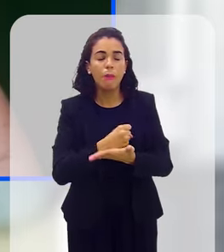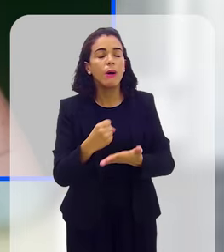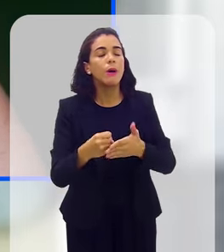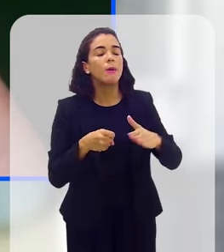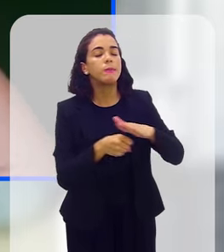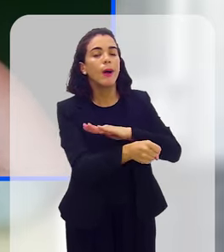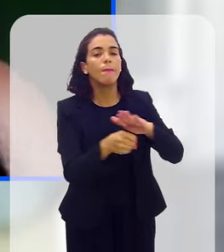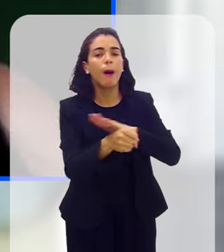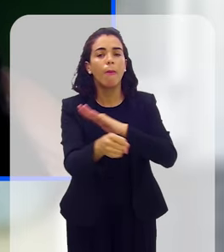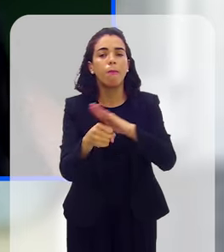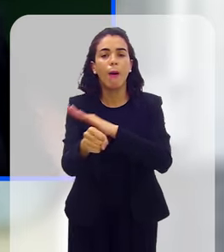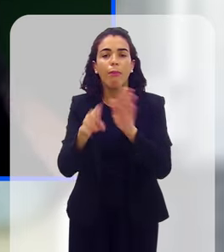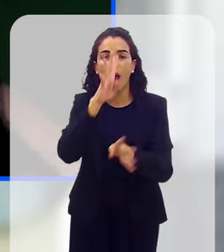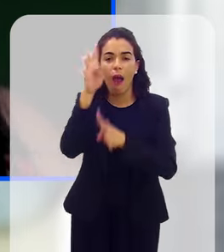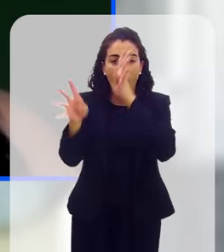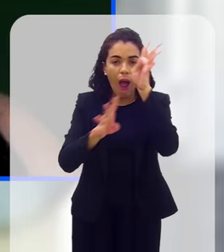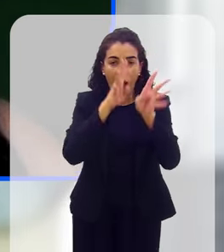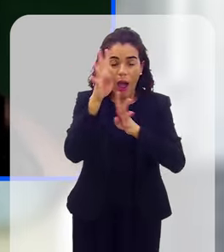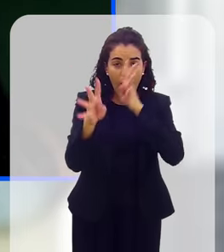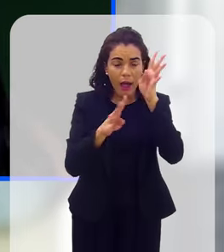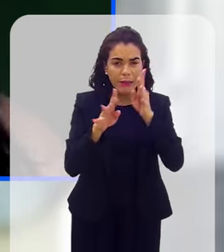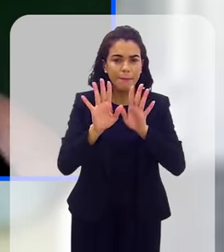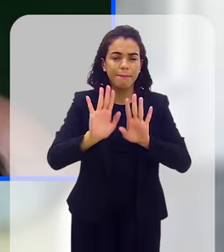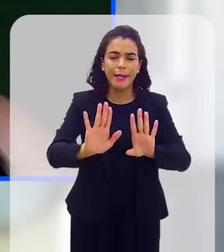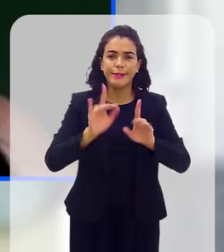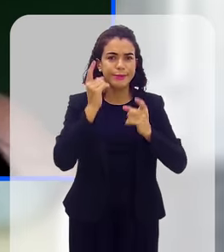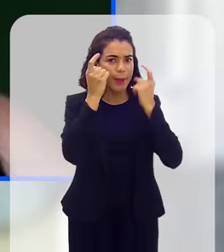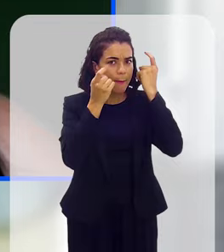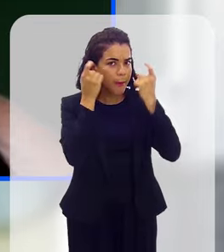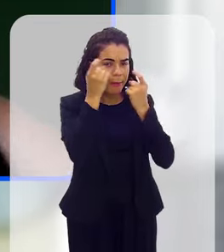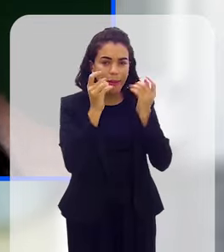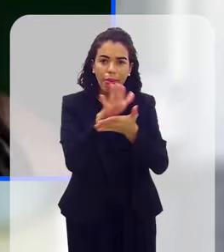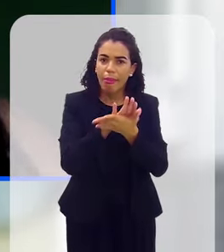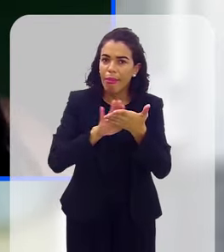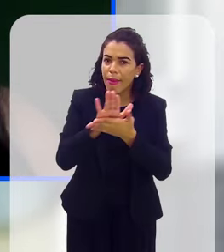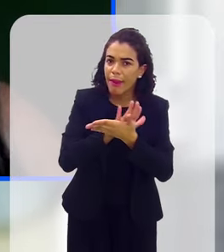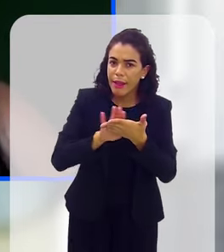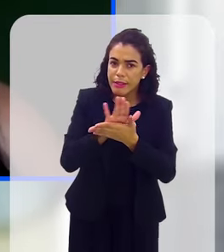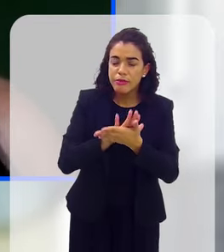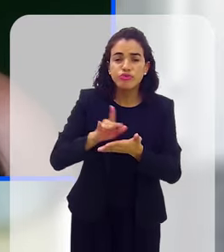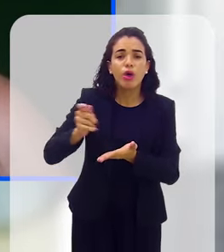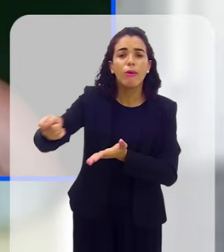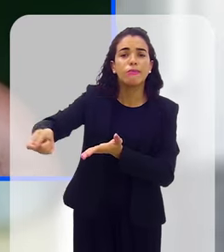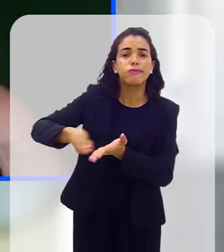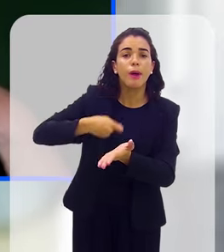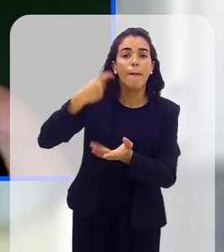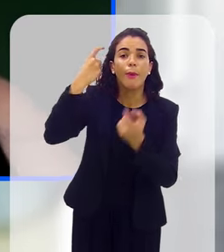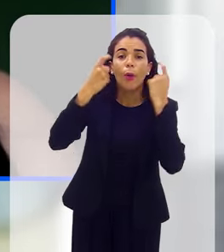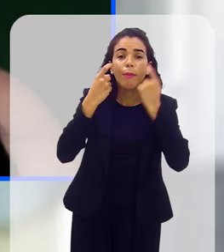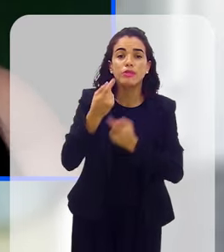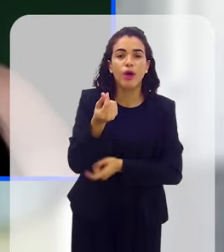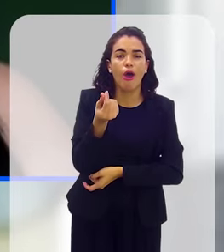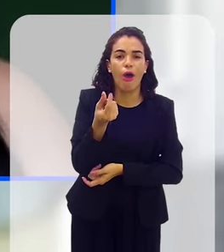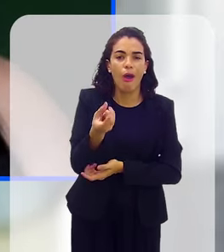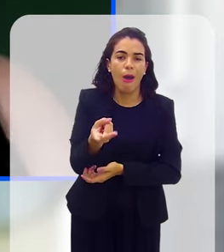faz de qualquer jeito, não se preocupa, entendeu? Simplesmente, ela só se preocupa com lucro, né?